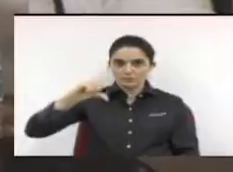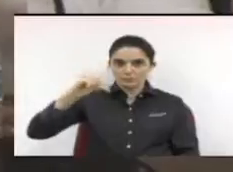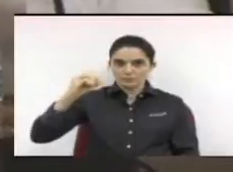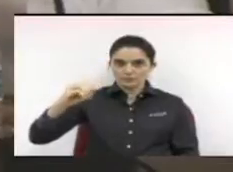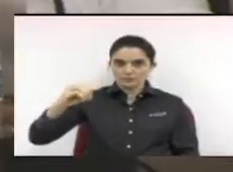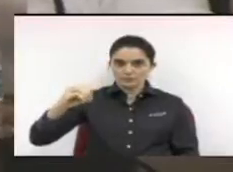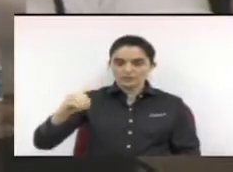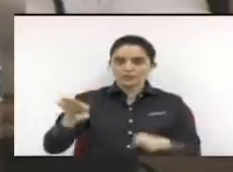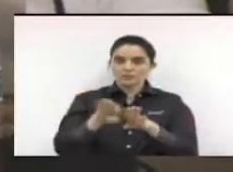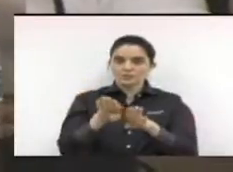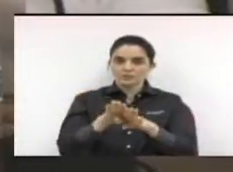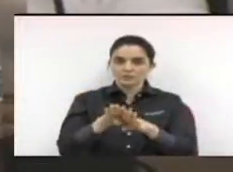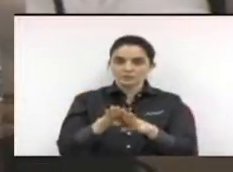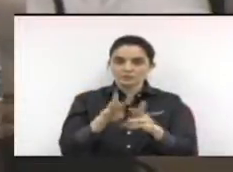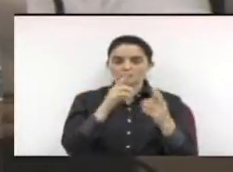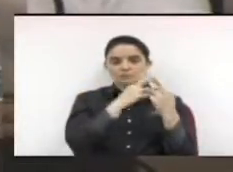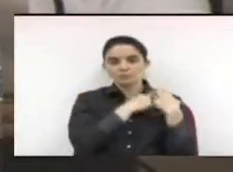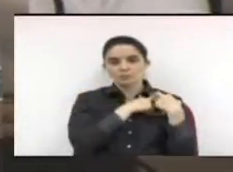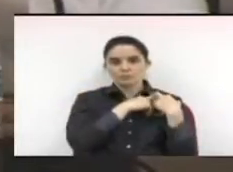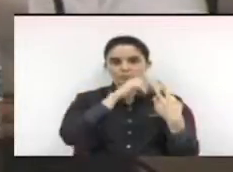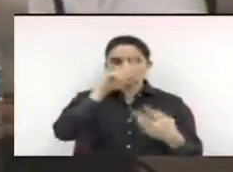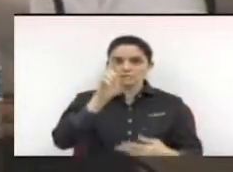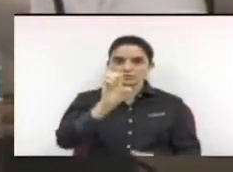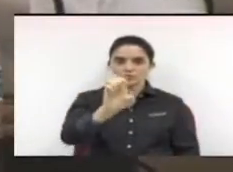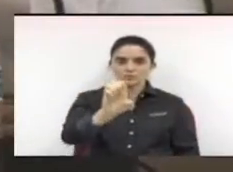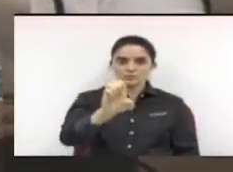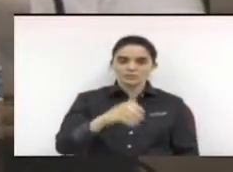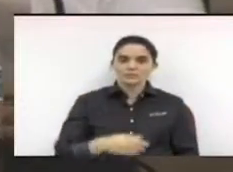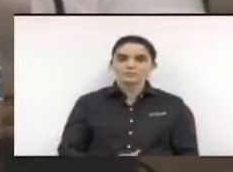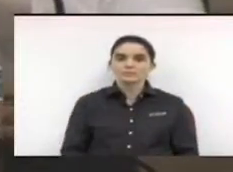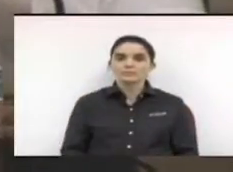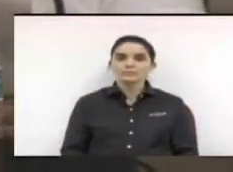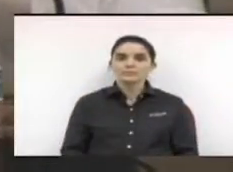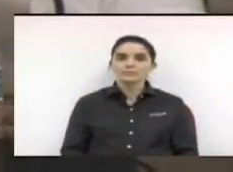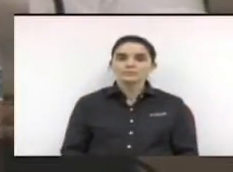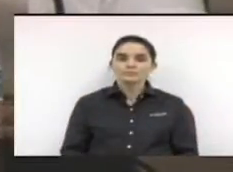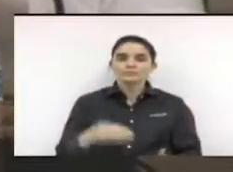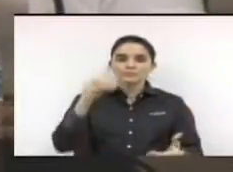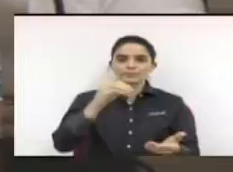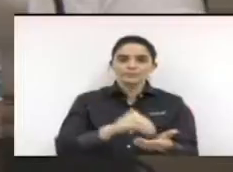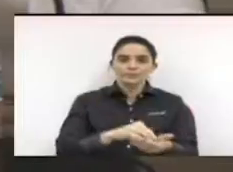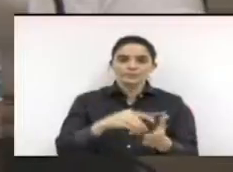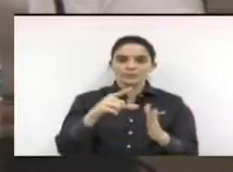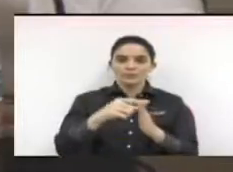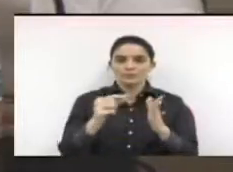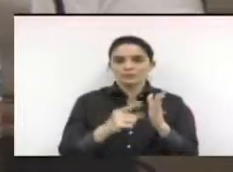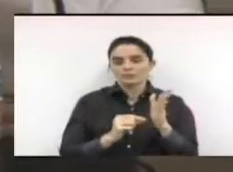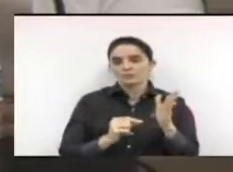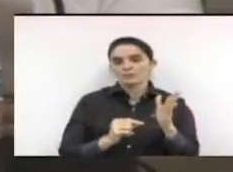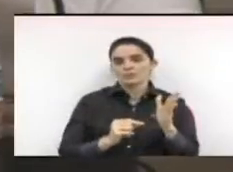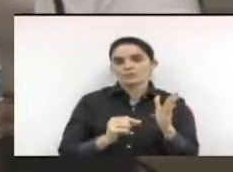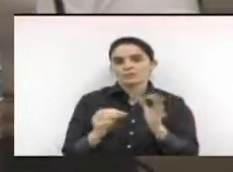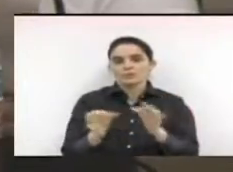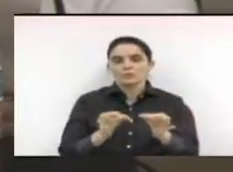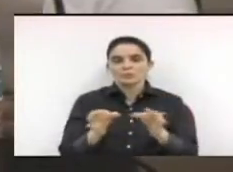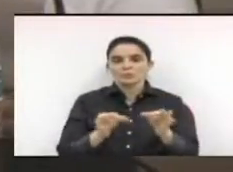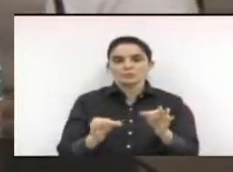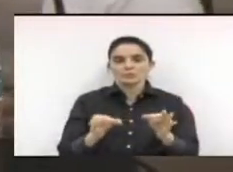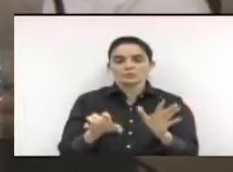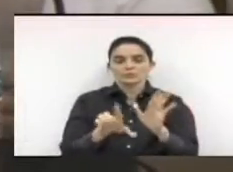também de autoria do vereador José Roberto Bernardo, que acrescenta o artigo onde couber ao projeto de lei número